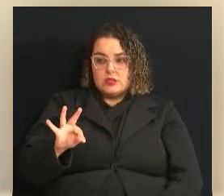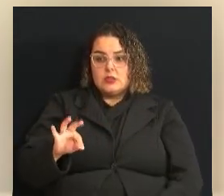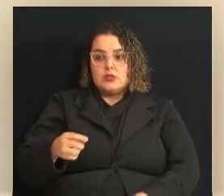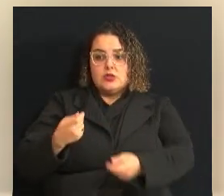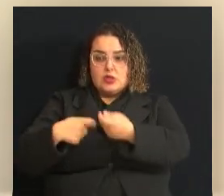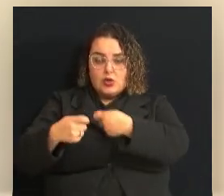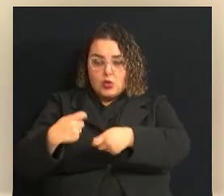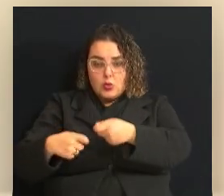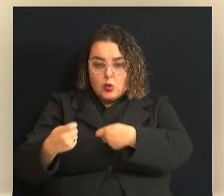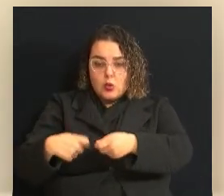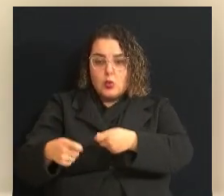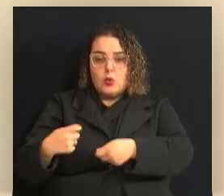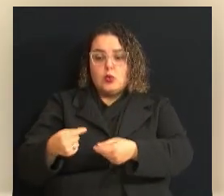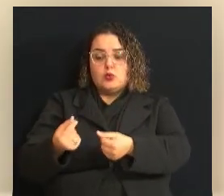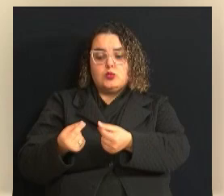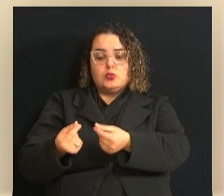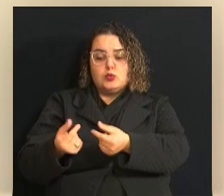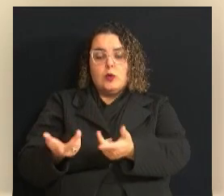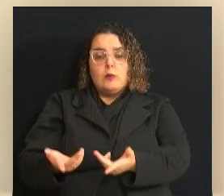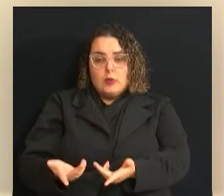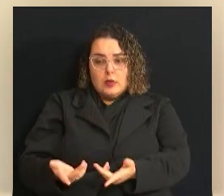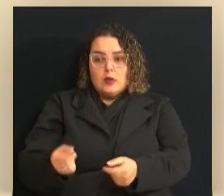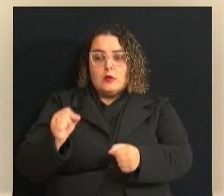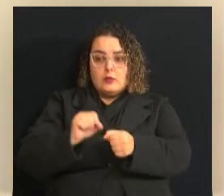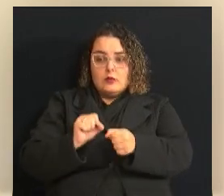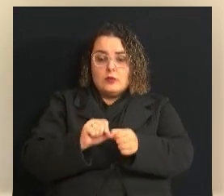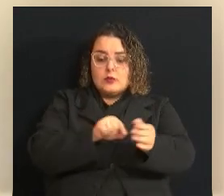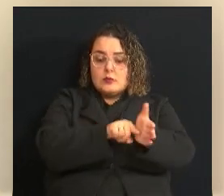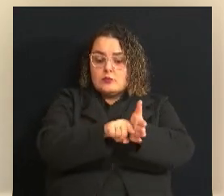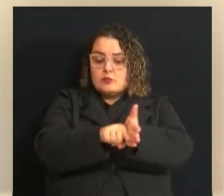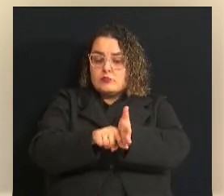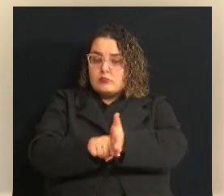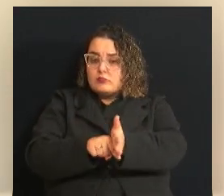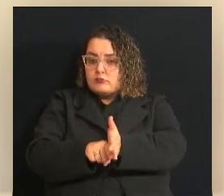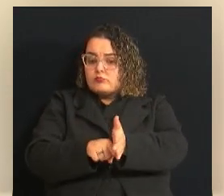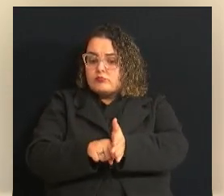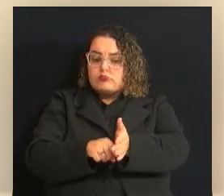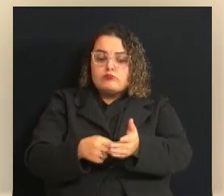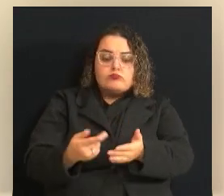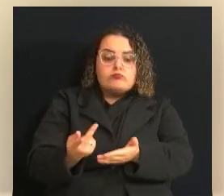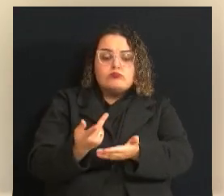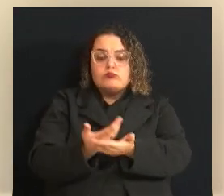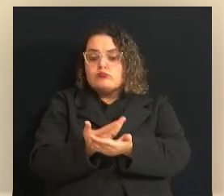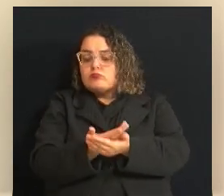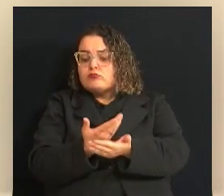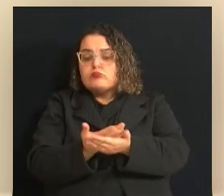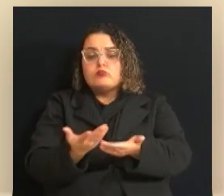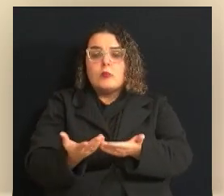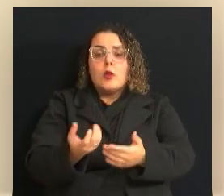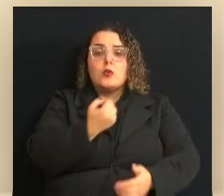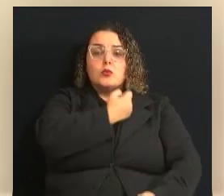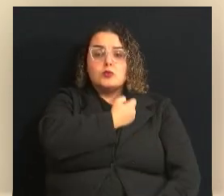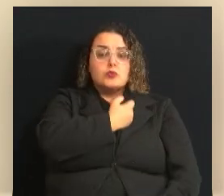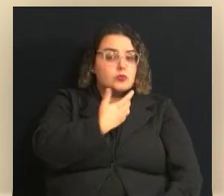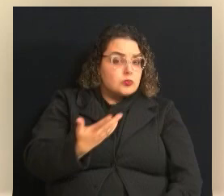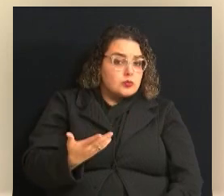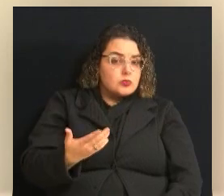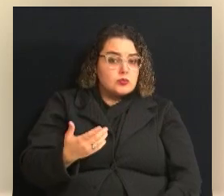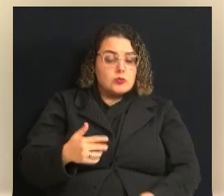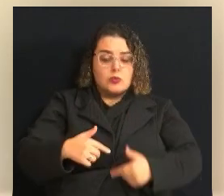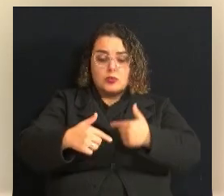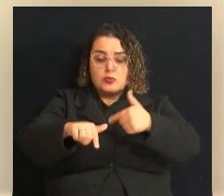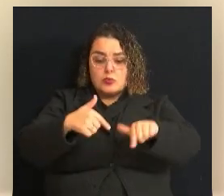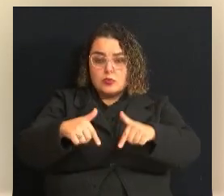que é um centro que vem fazendo o levantamento dos dados, dos números, sobre o emprego da